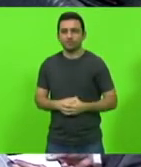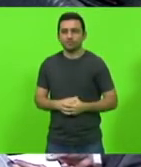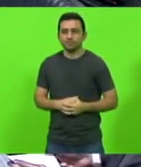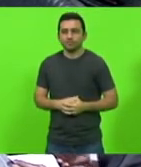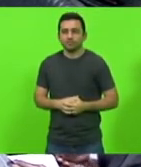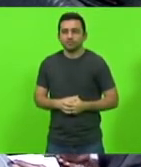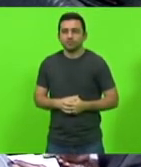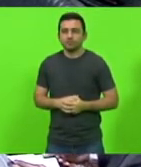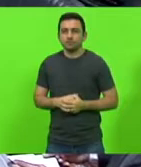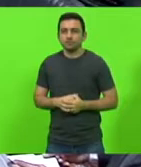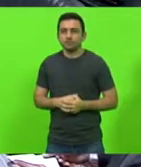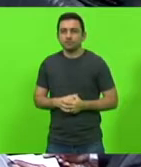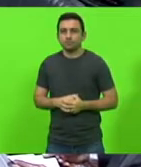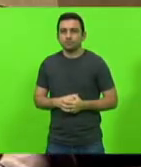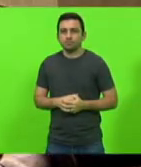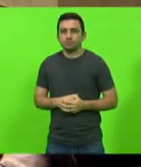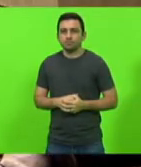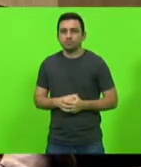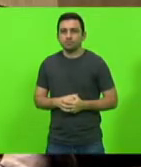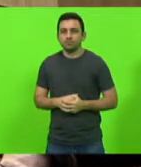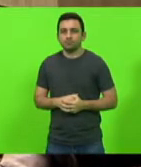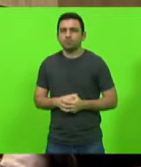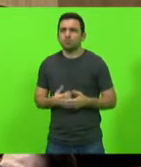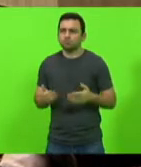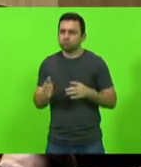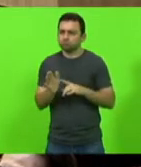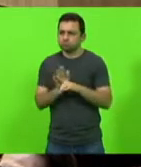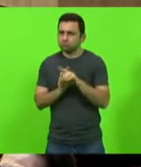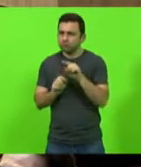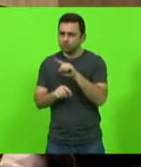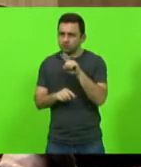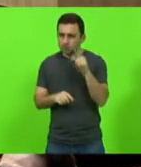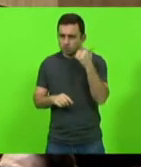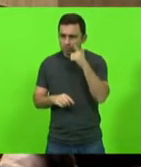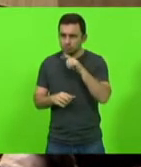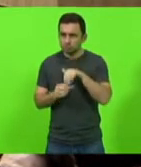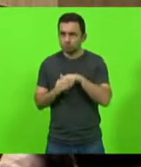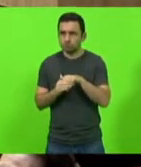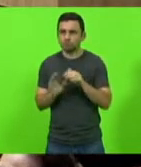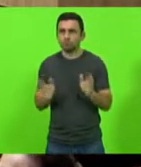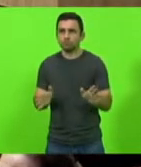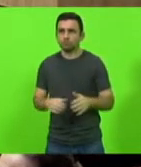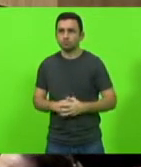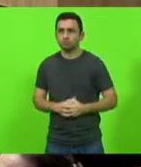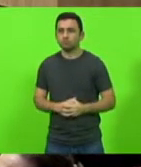bem-vindo prefeito consulto senhores e senhoras deputados se todos exerceram seu direito de voto